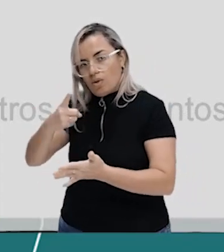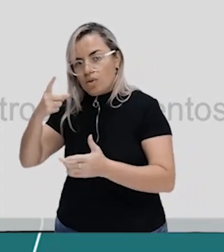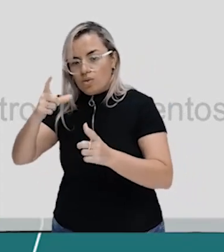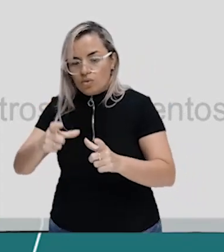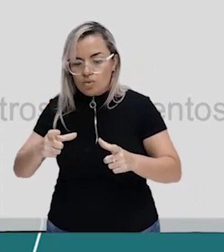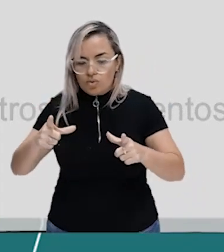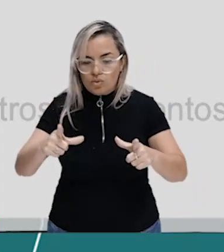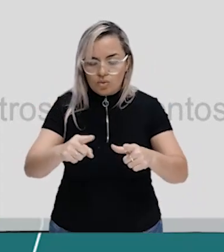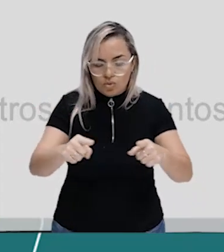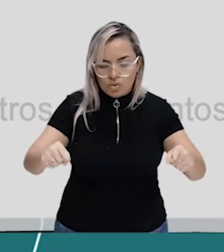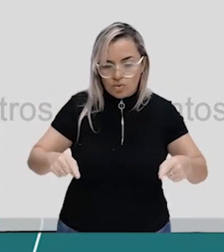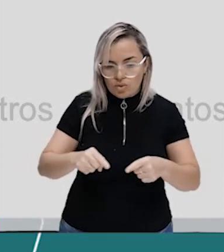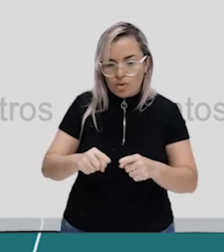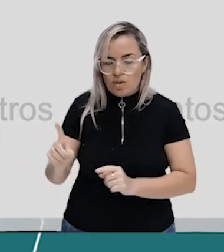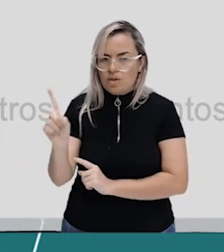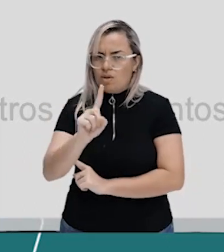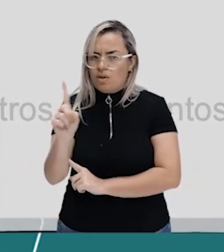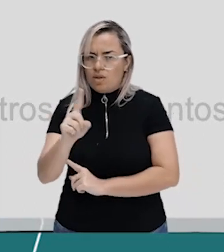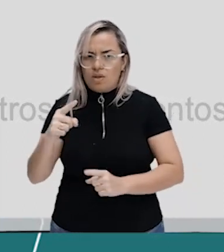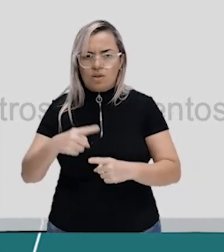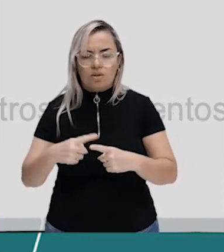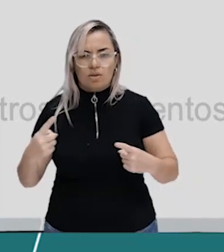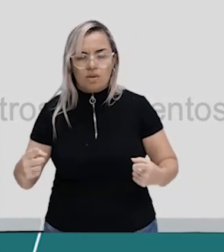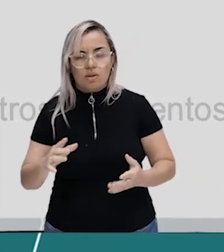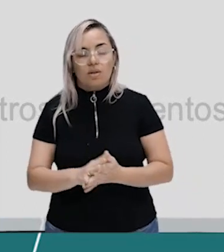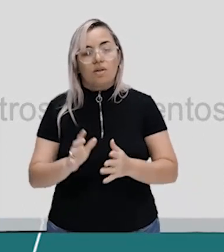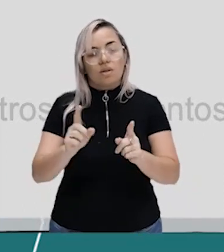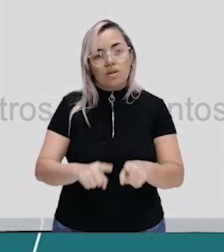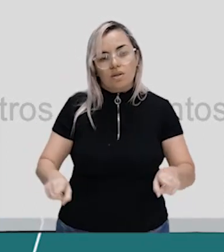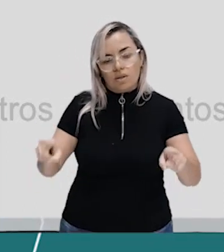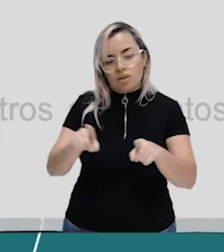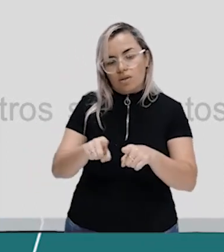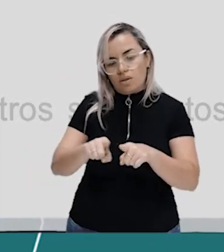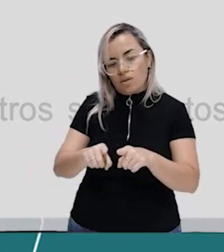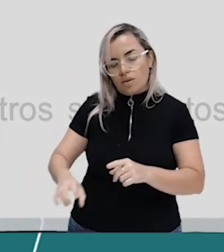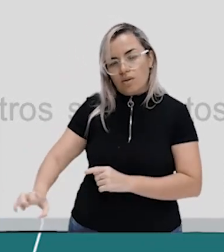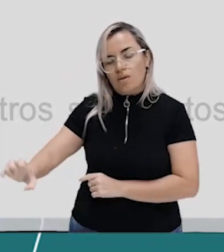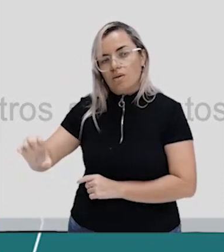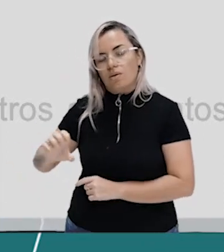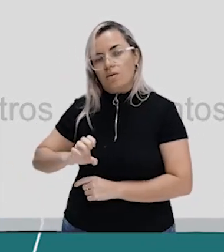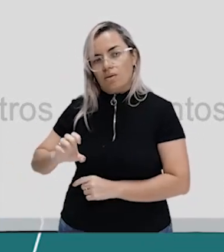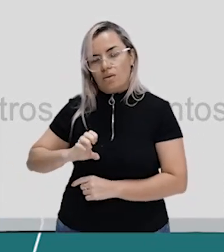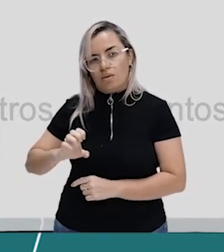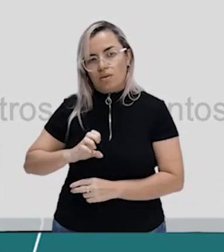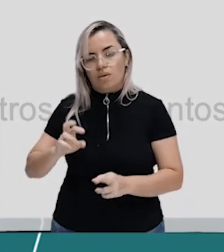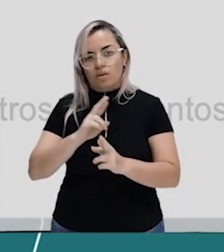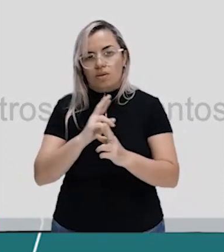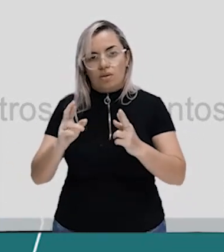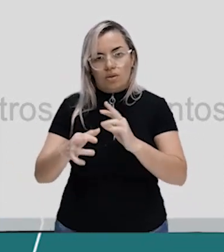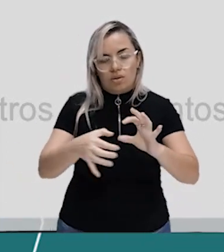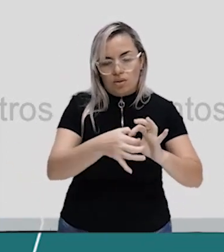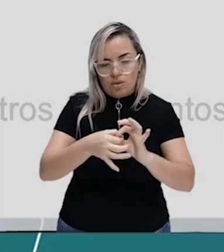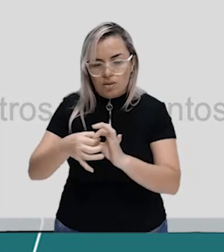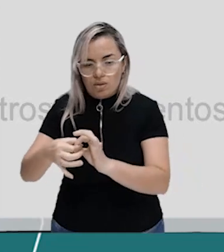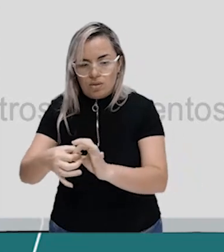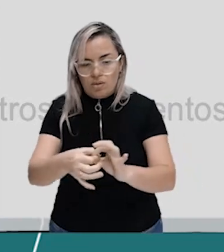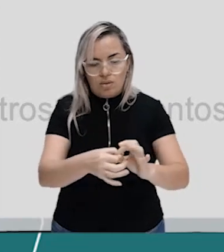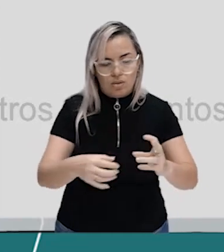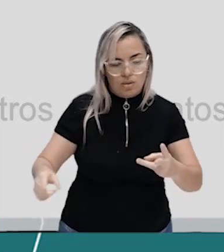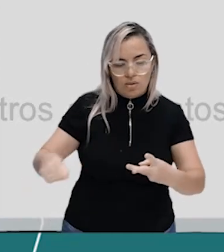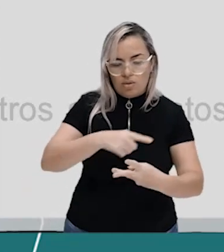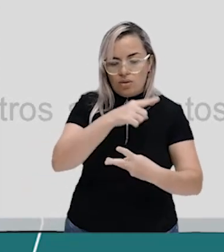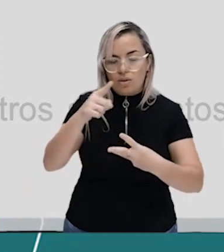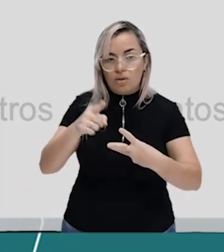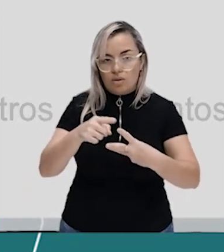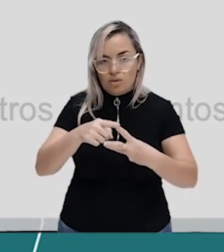mas não é só isso é a riqueza atrelada ao status e